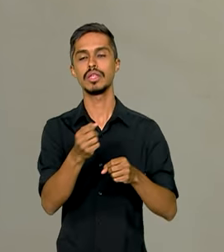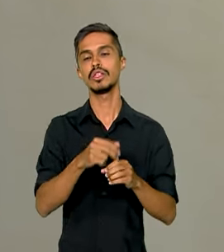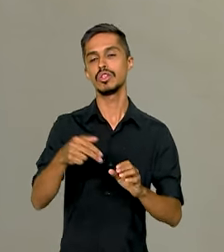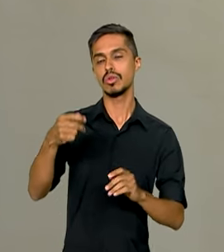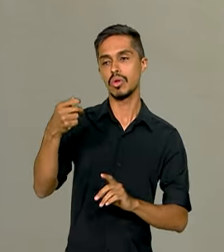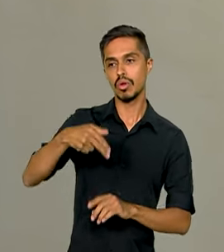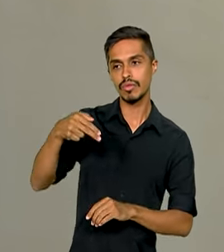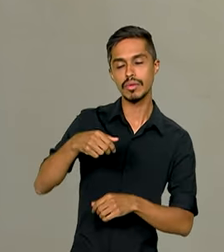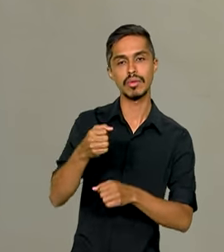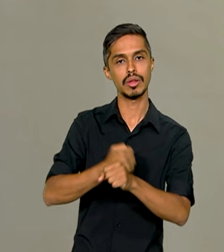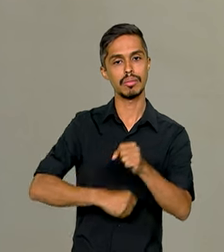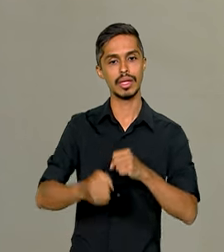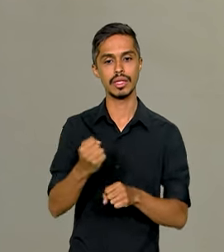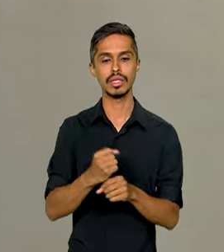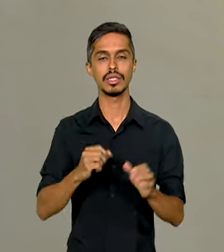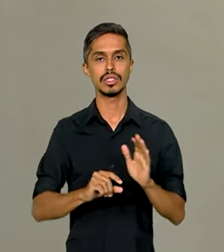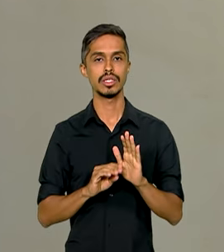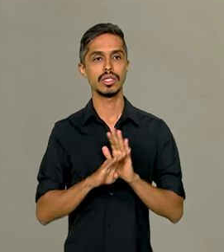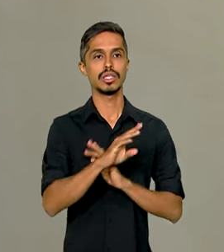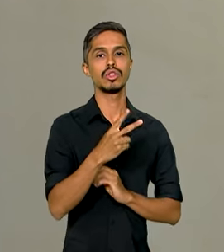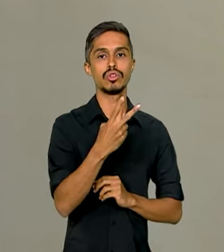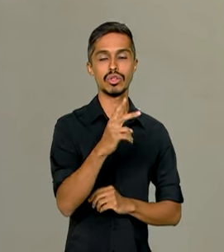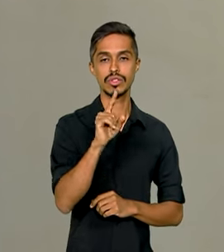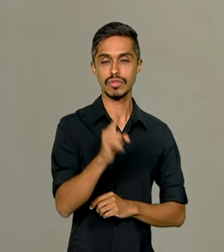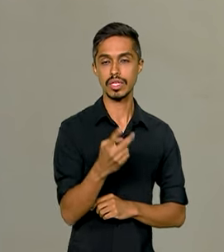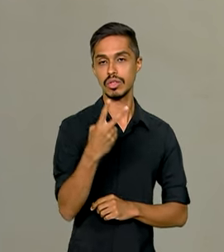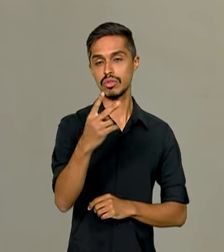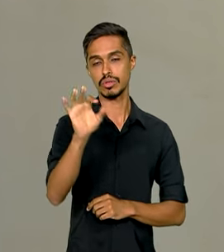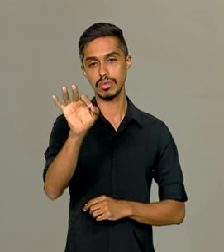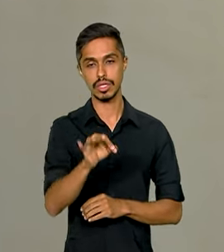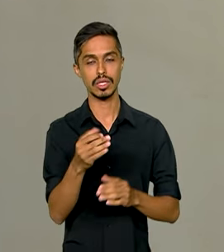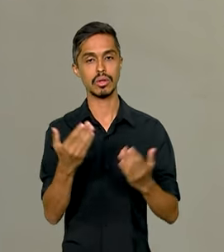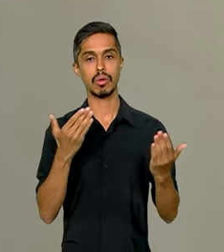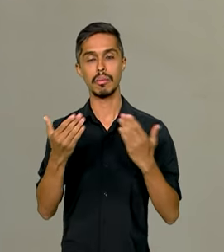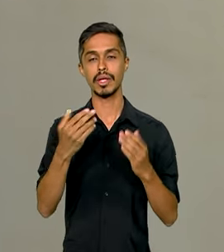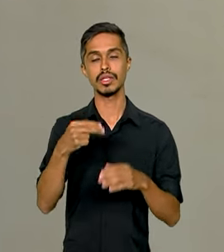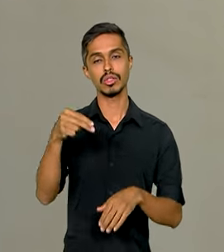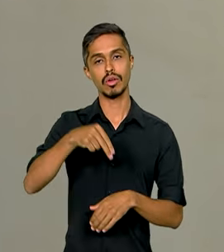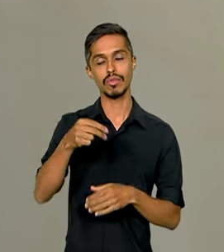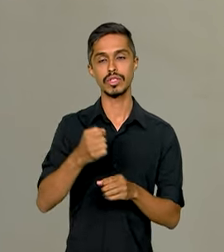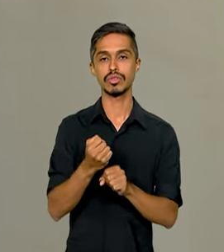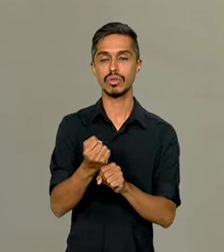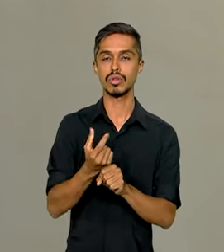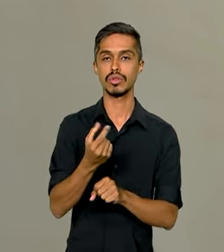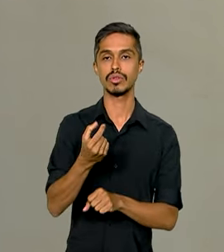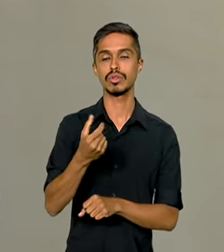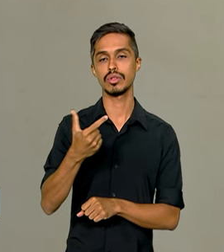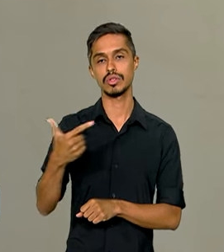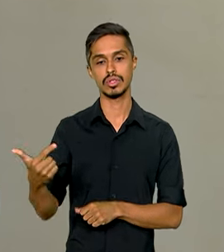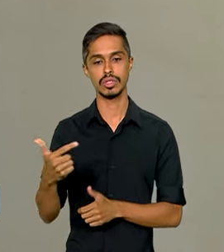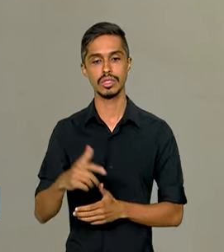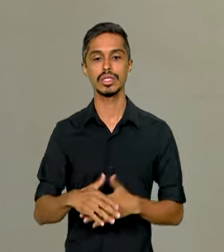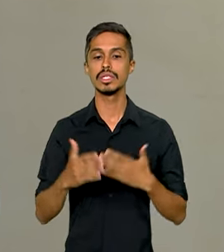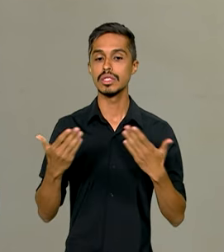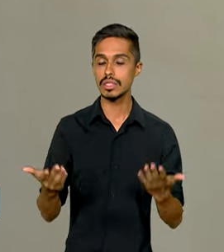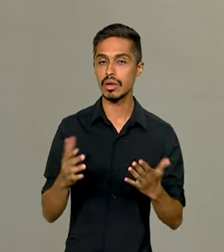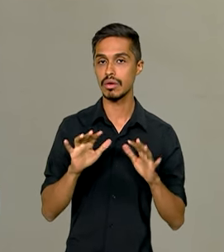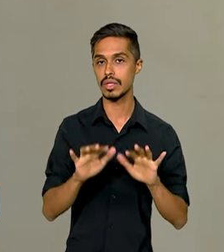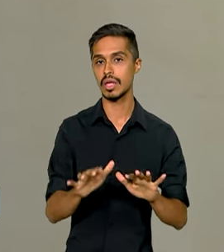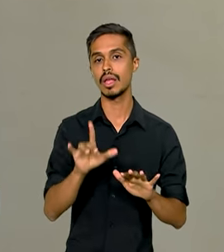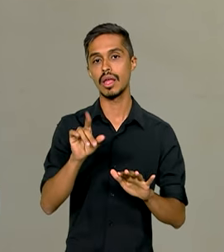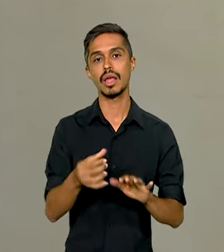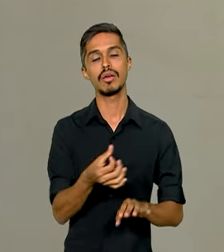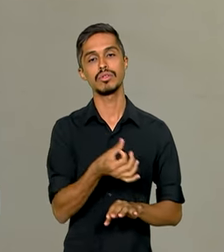passado, cresceu 2,2% em relação a novembro de 2022. Com isso, já é o